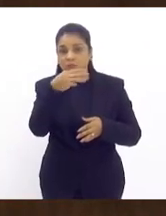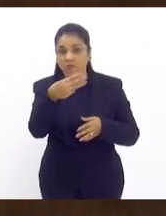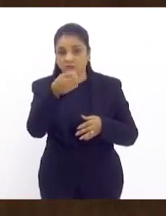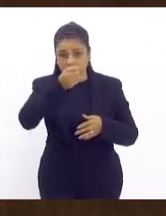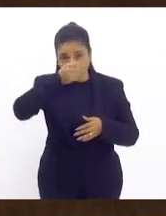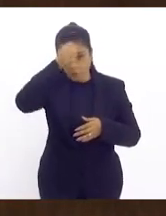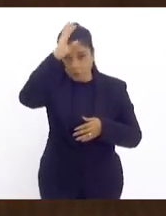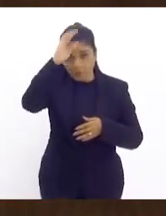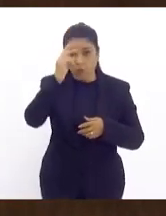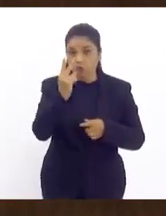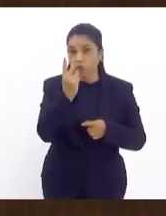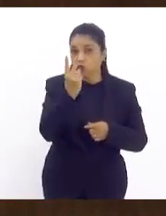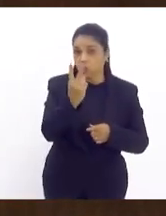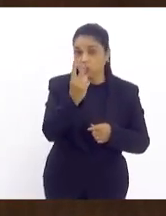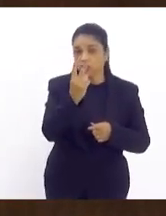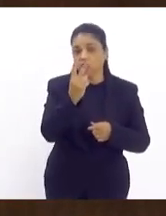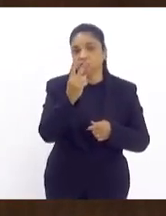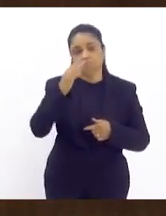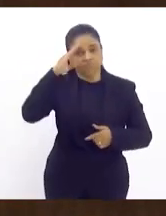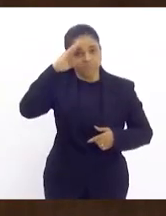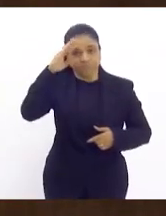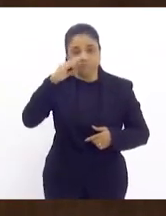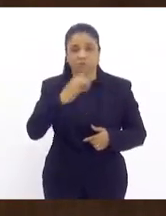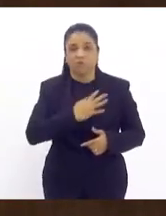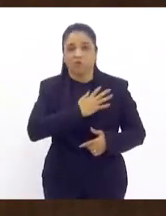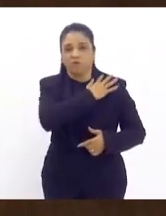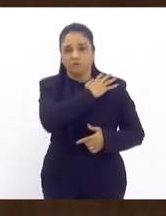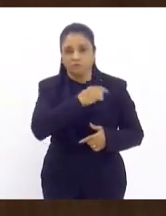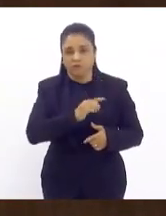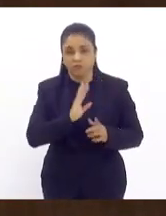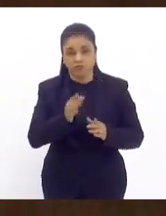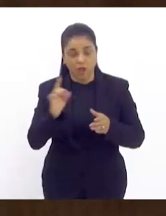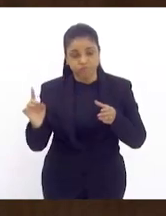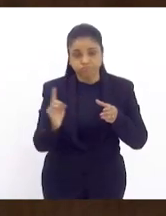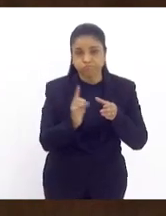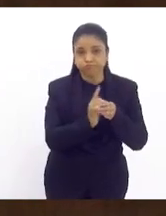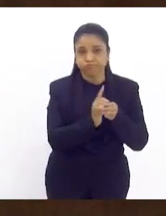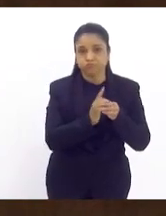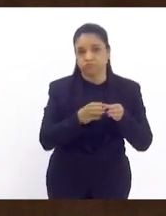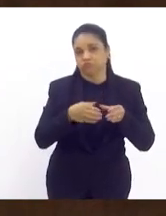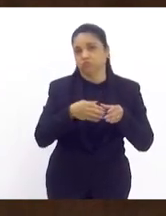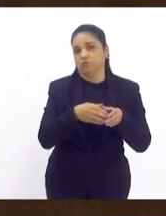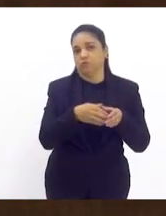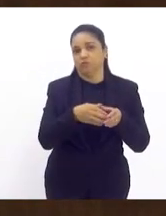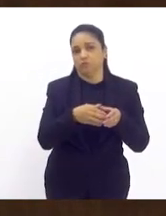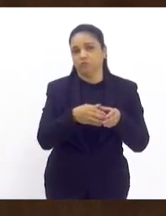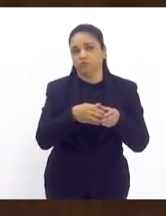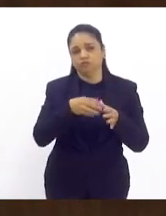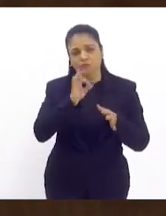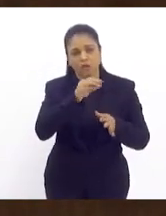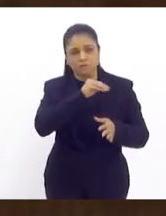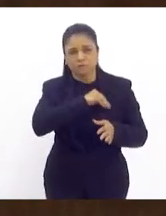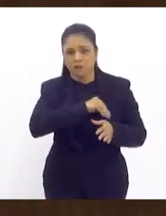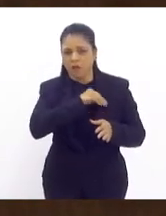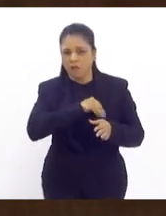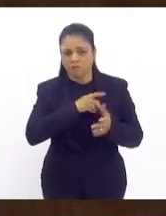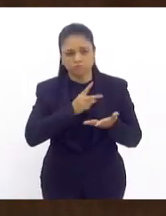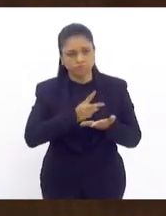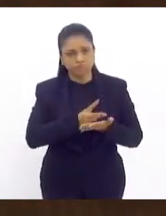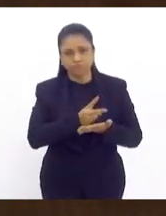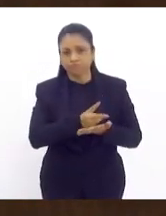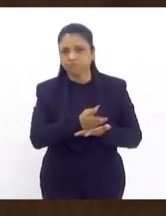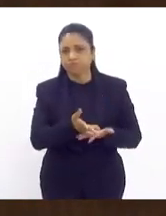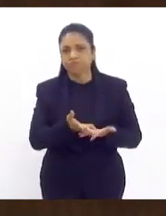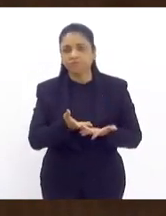dois oficiais que já estão na corporação faz tempo fazendo juízo ao seu salário aí eu